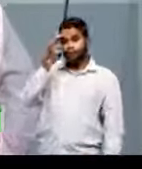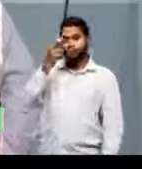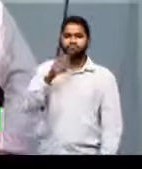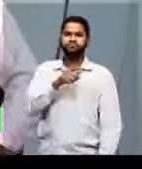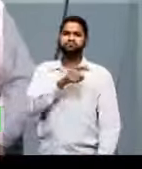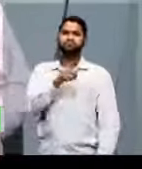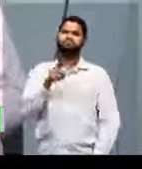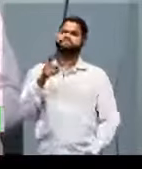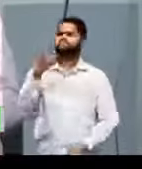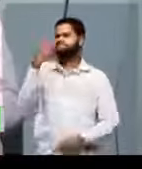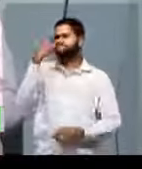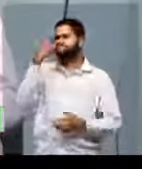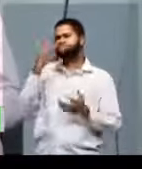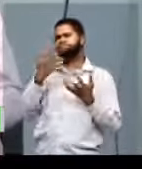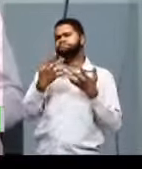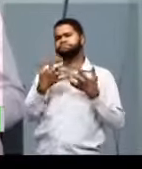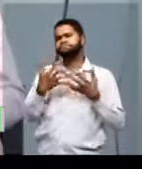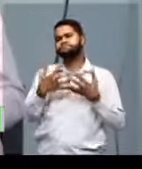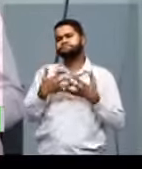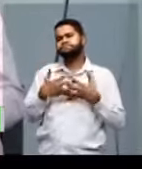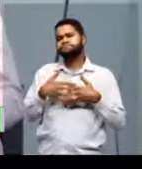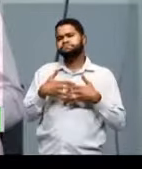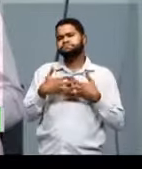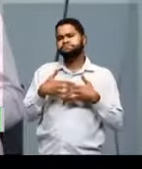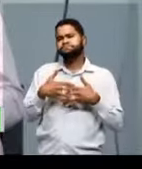você parar pra pensar,